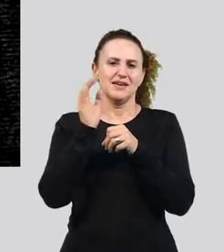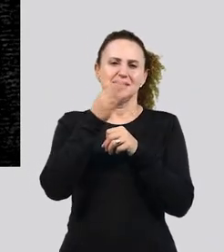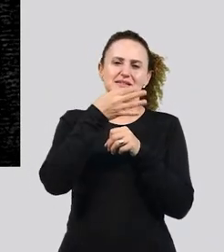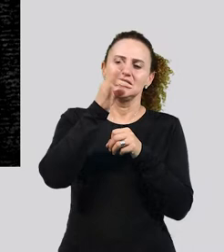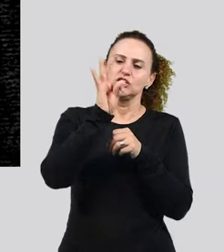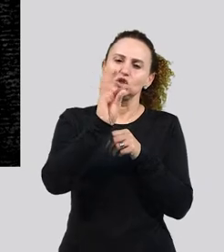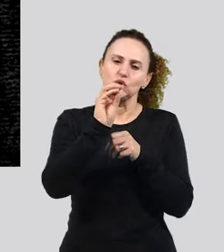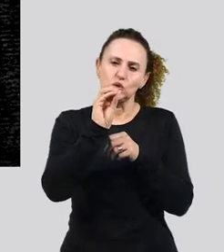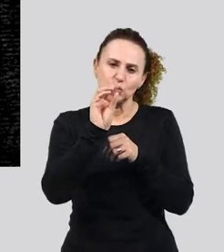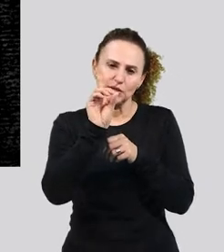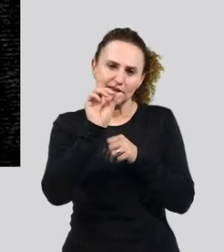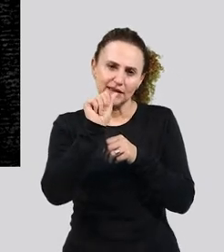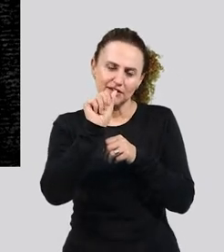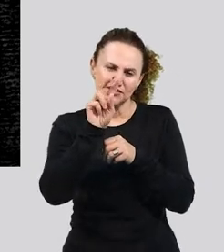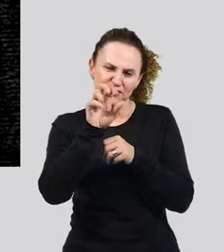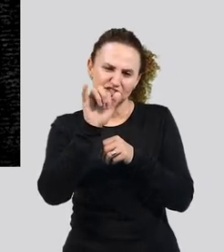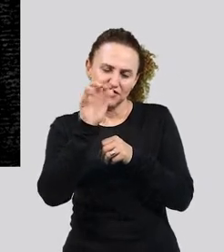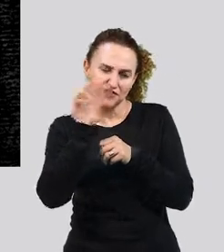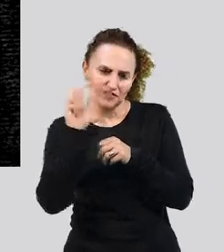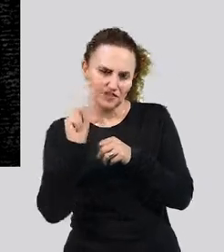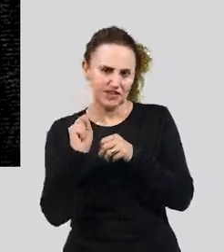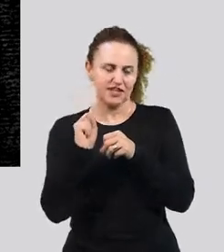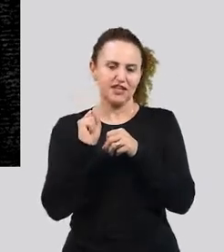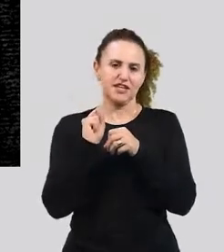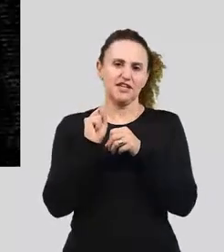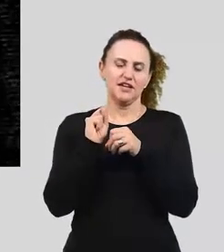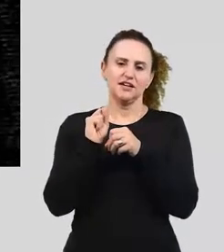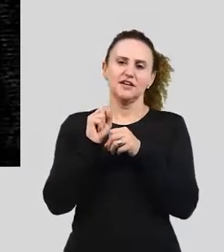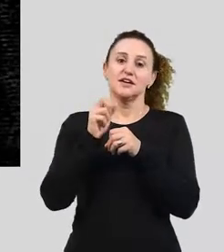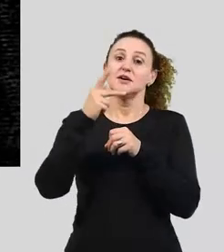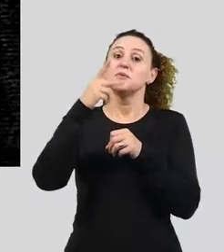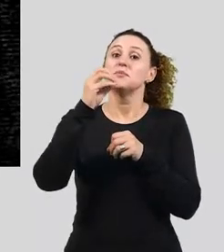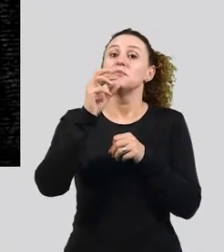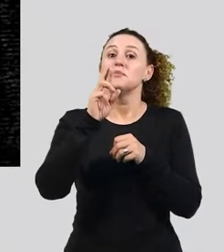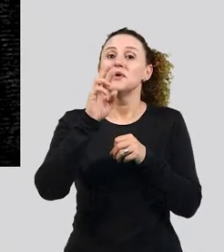Você fala no entretantos? Não, né?